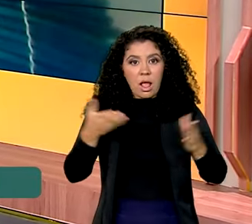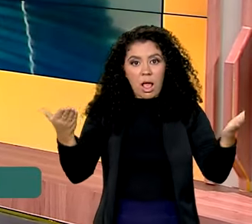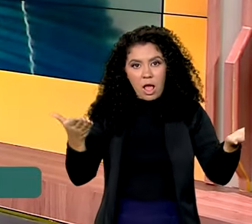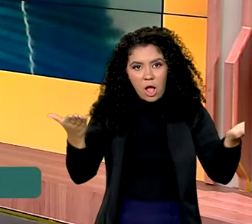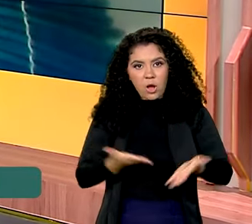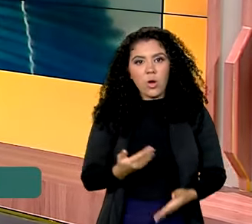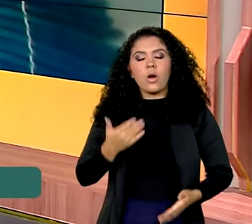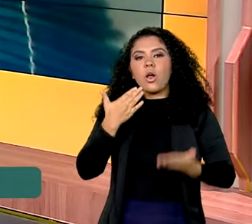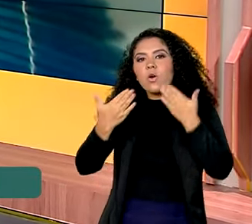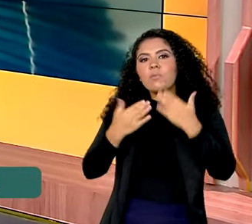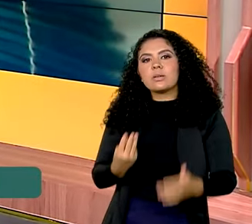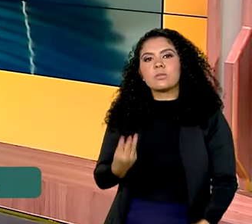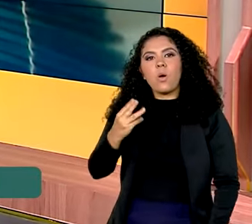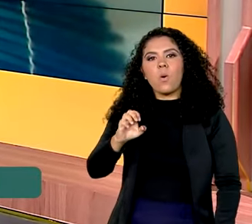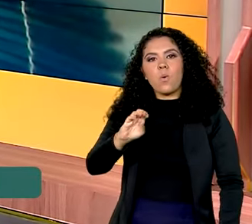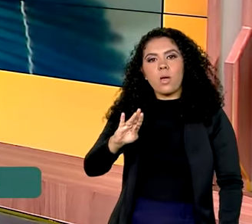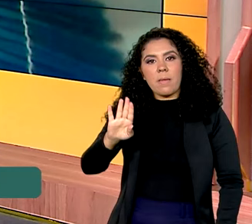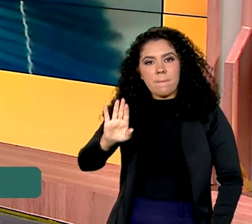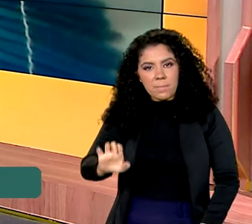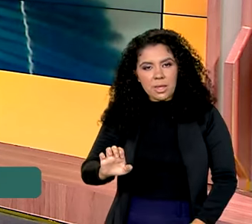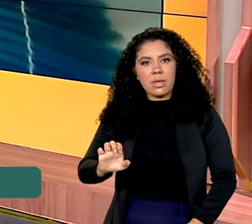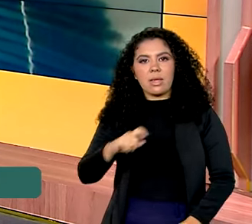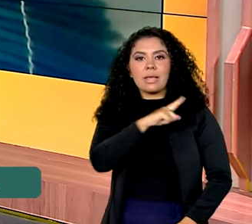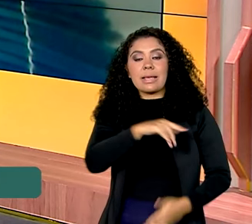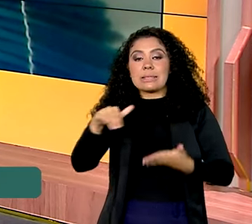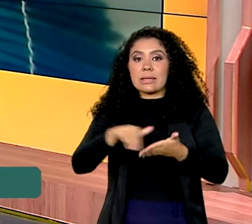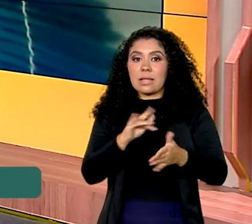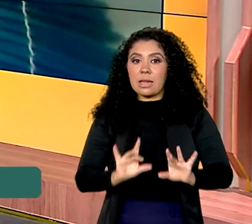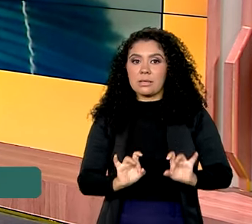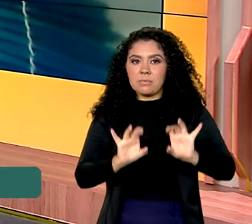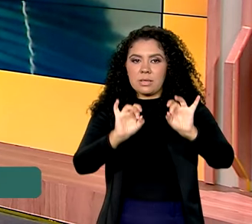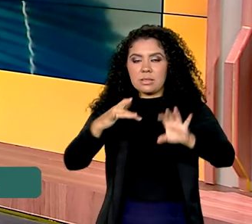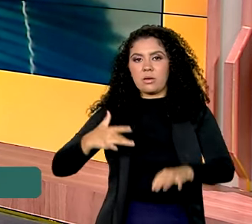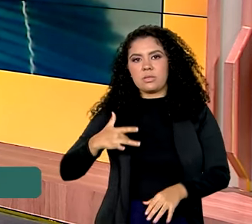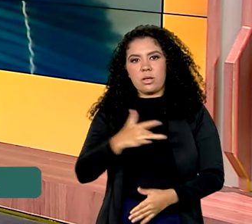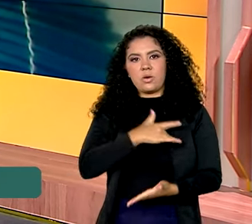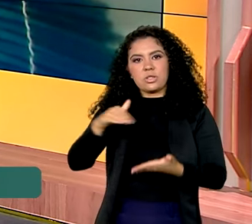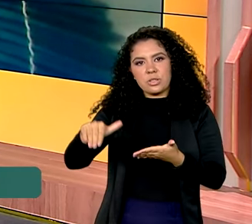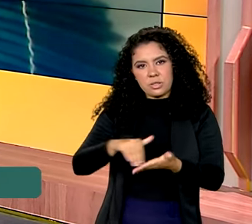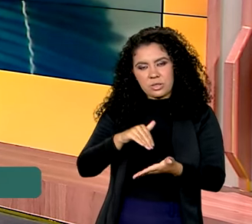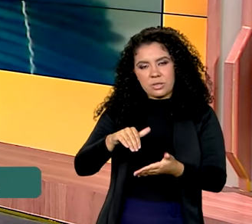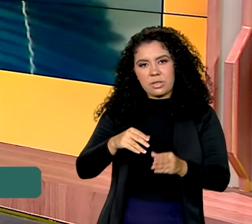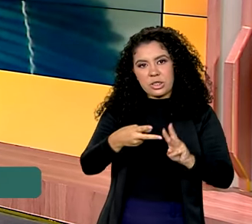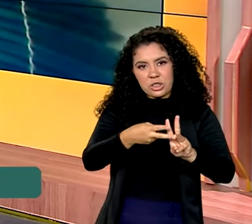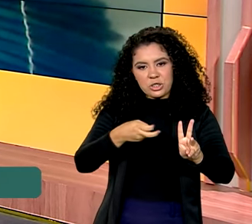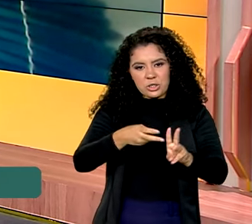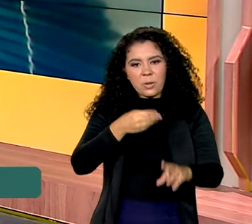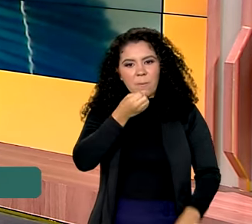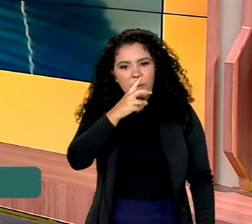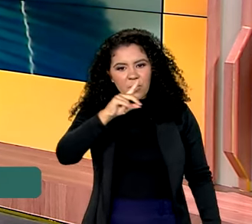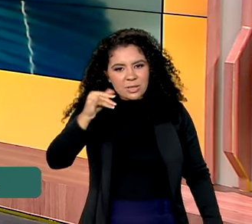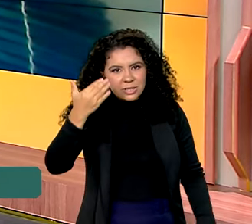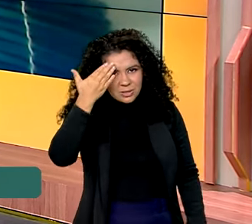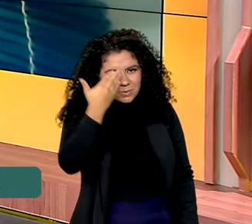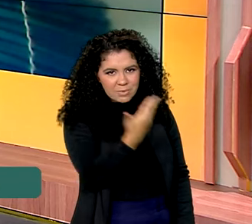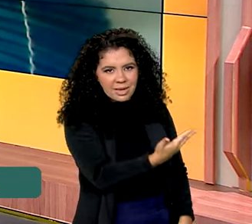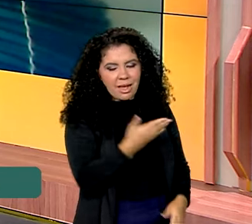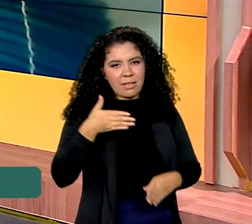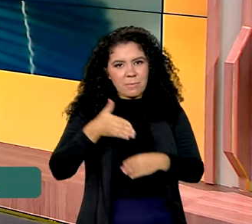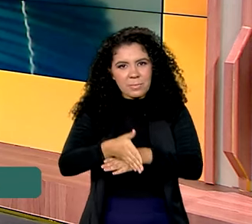com o Eib Tapeba, Secretário Especial de Saúde Indígena. Bom dia, secretário. Obrigada pela participação no nosso programa.